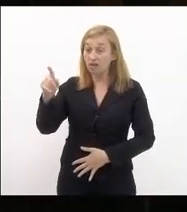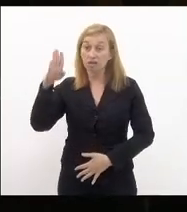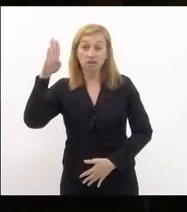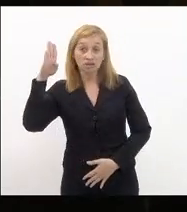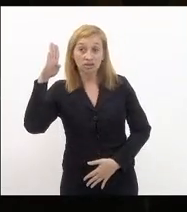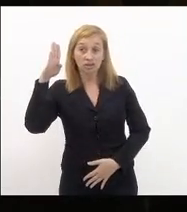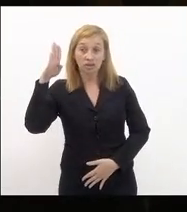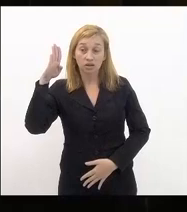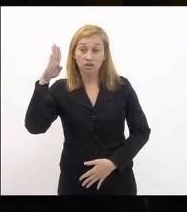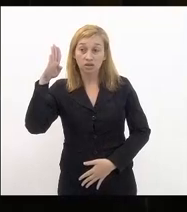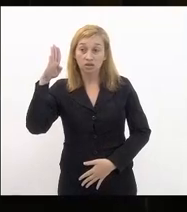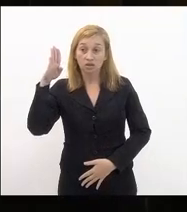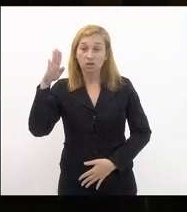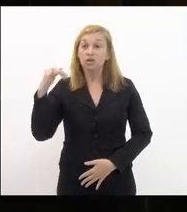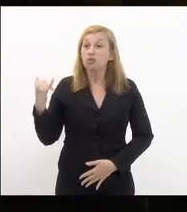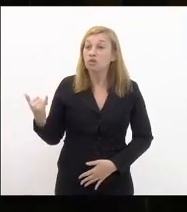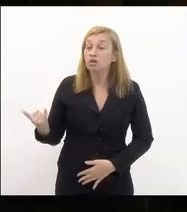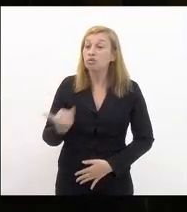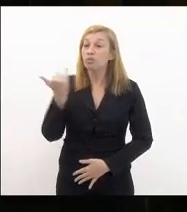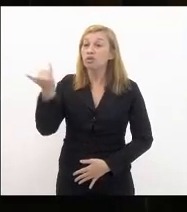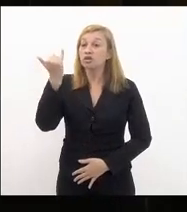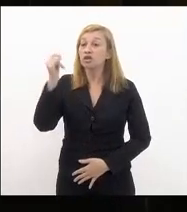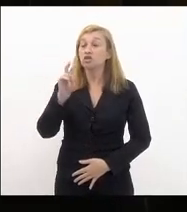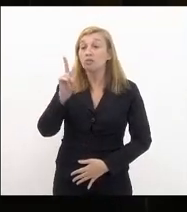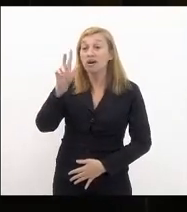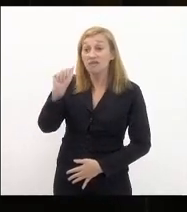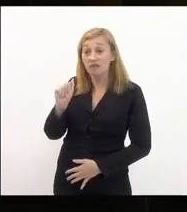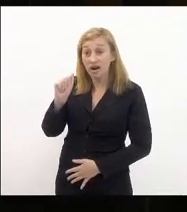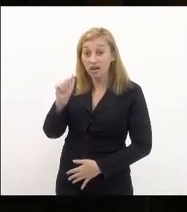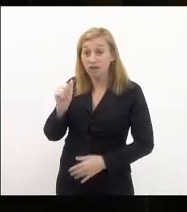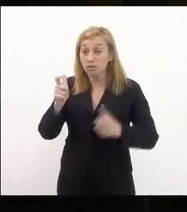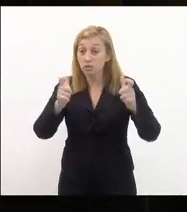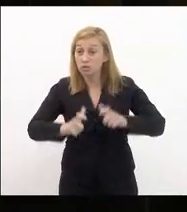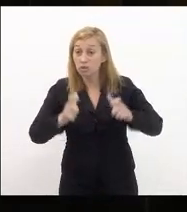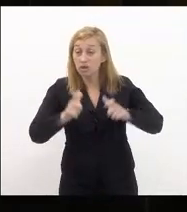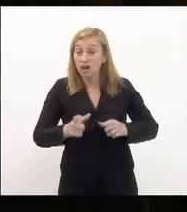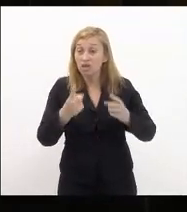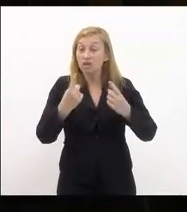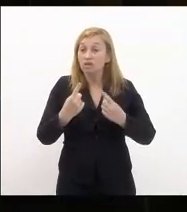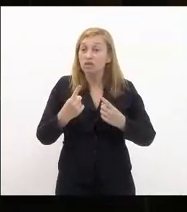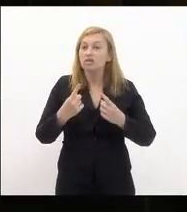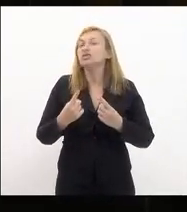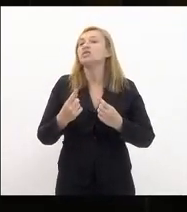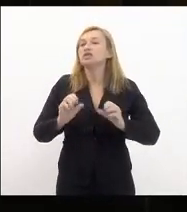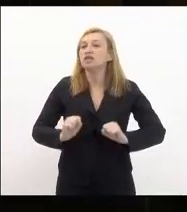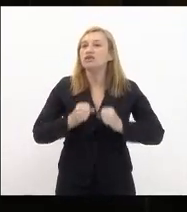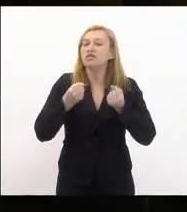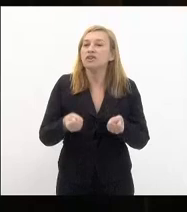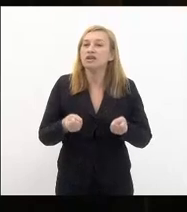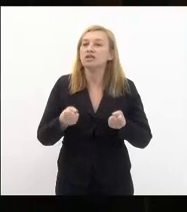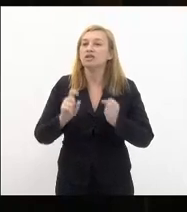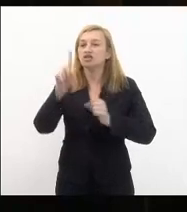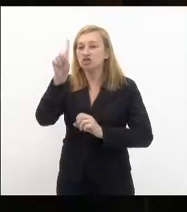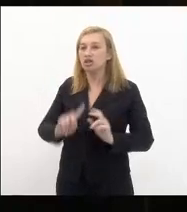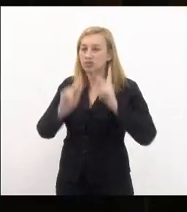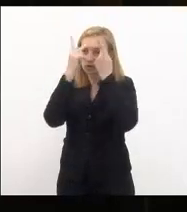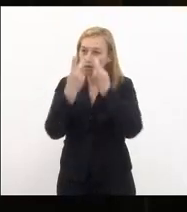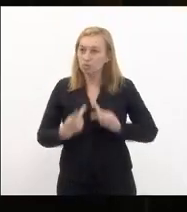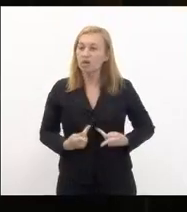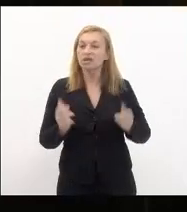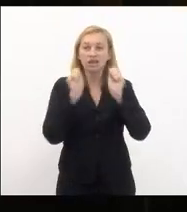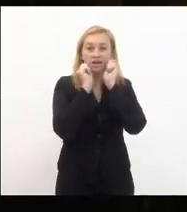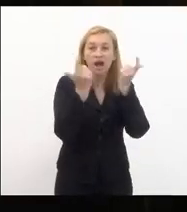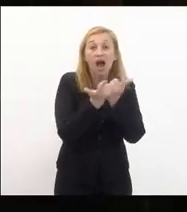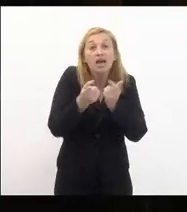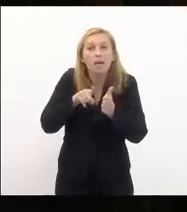a ocupar um espaço importante num organismo de defesa dos direitos humanos na assembleia legislativa e aí a